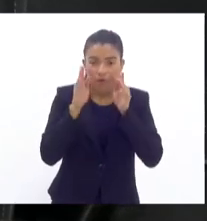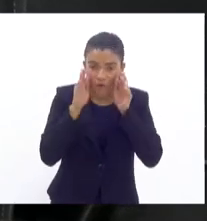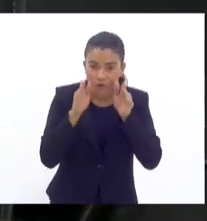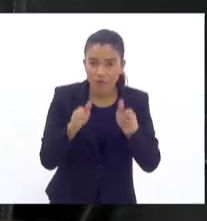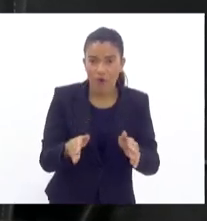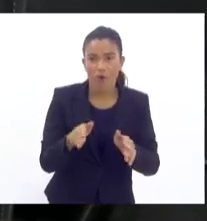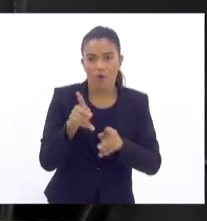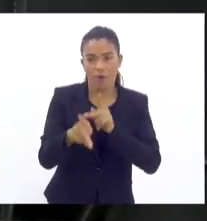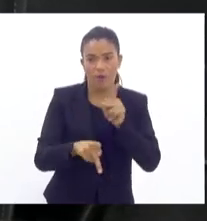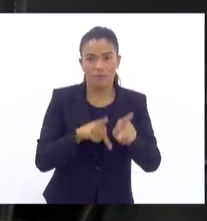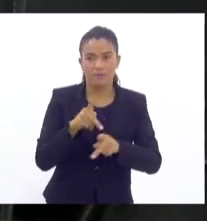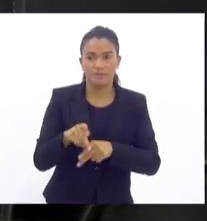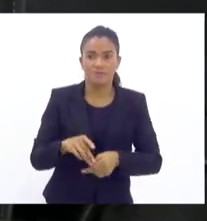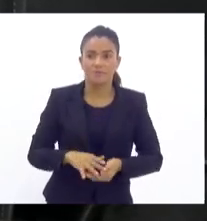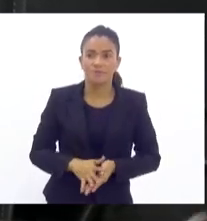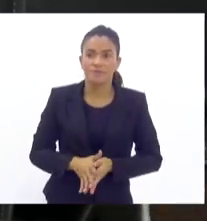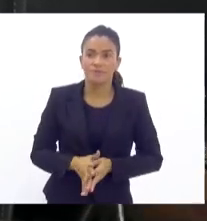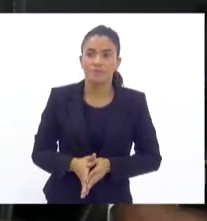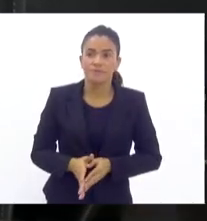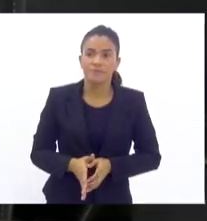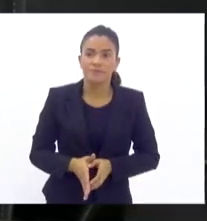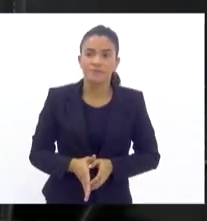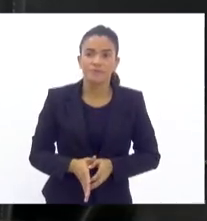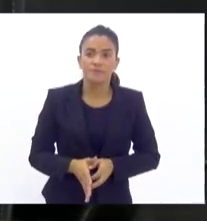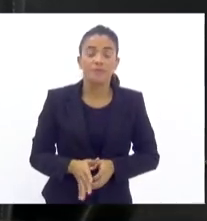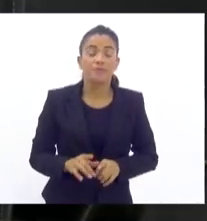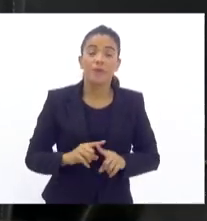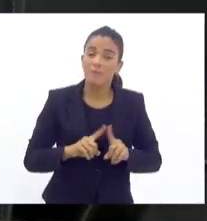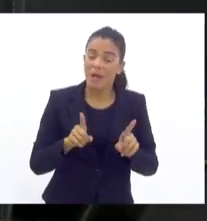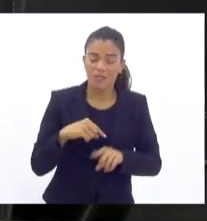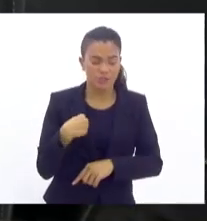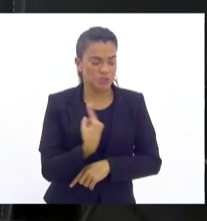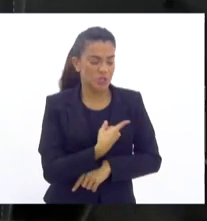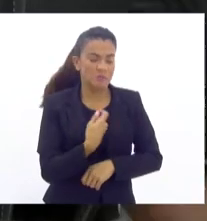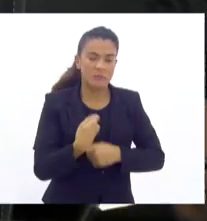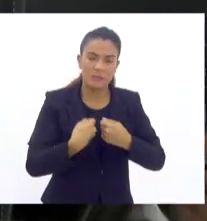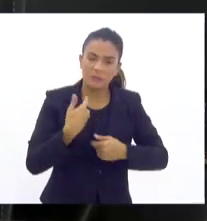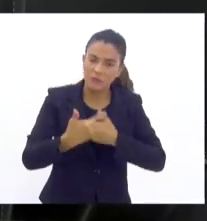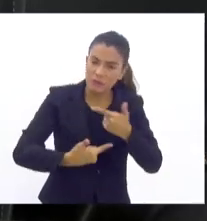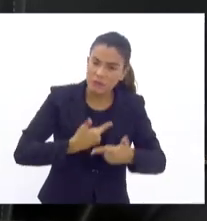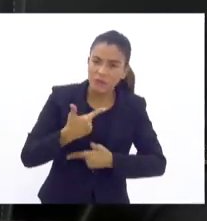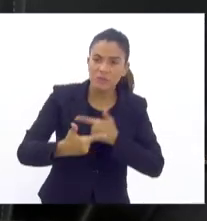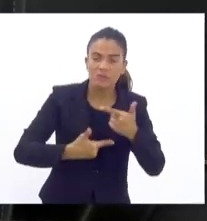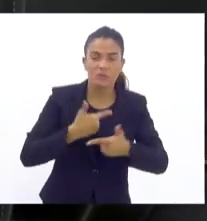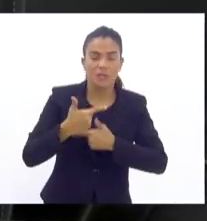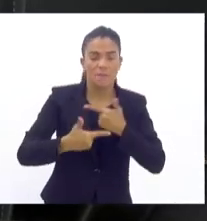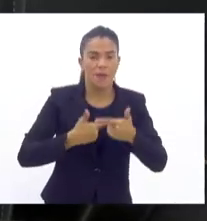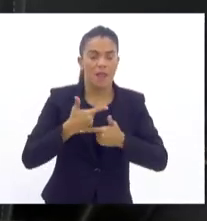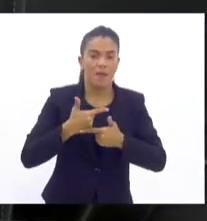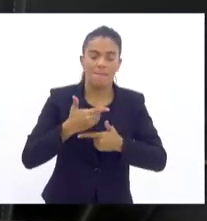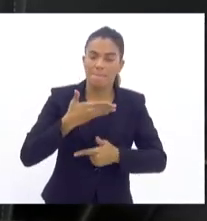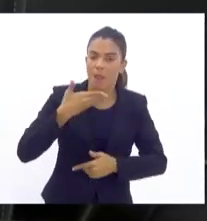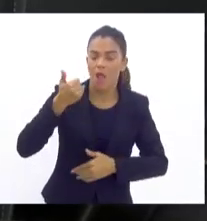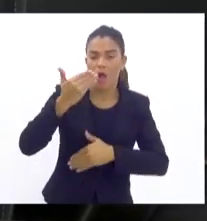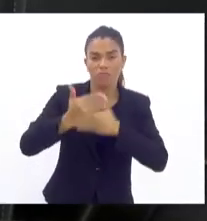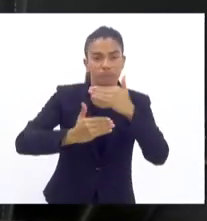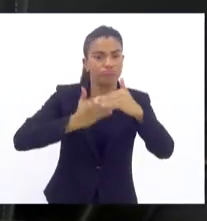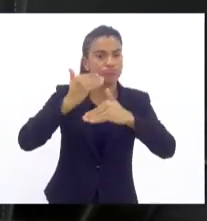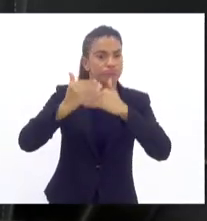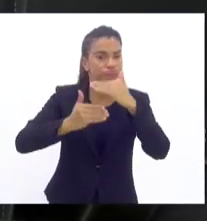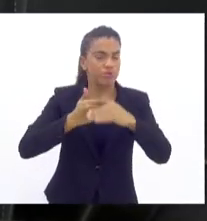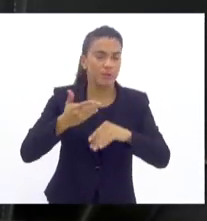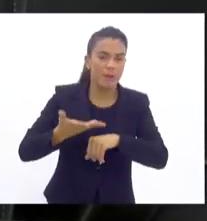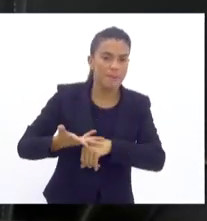é a população. Mas dizer a vocês que nós temos que trabalharmos cada vez melhor e com mais